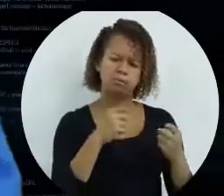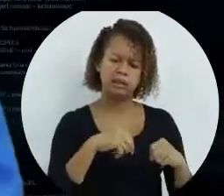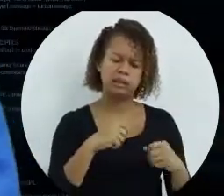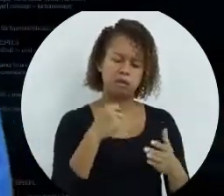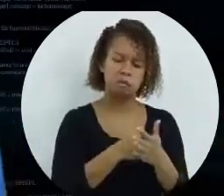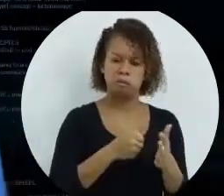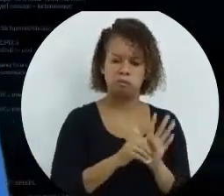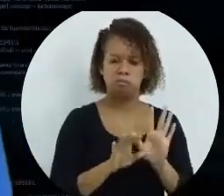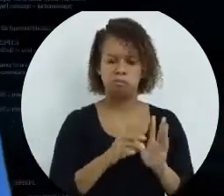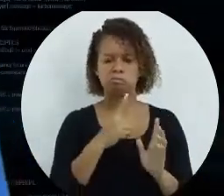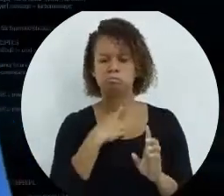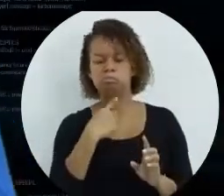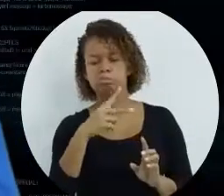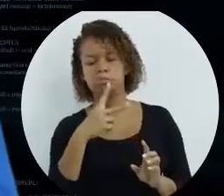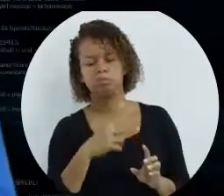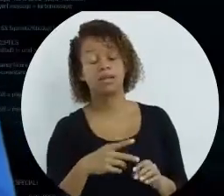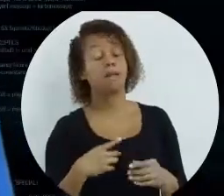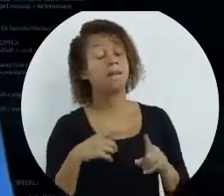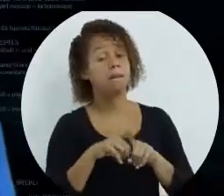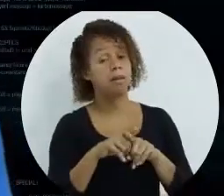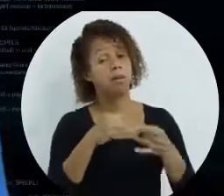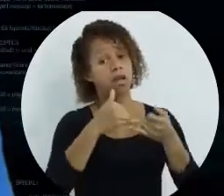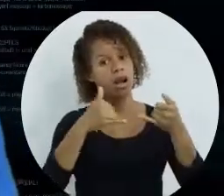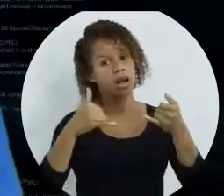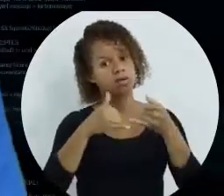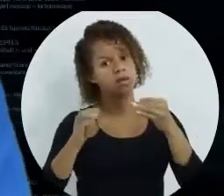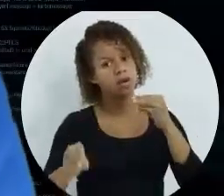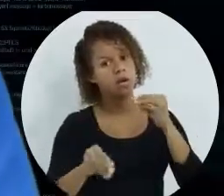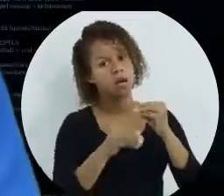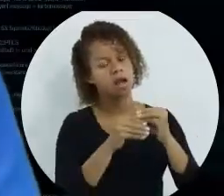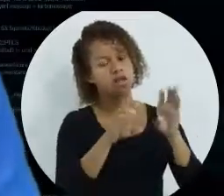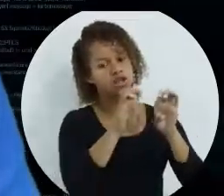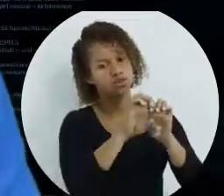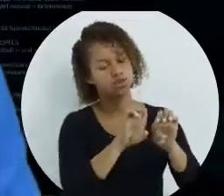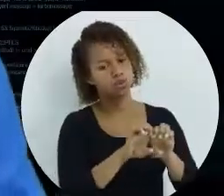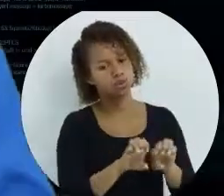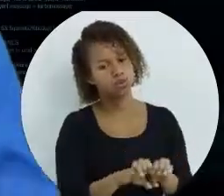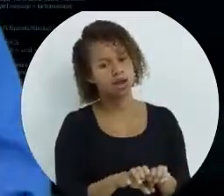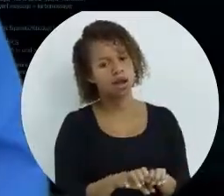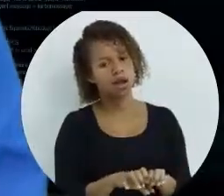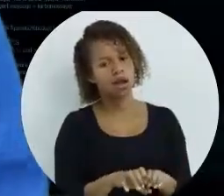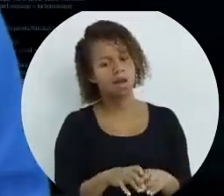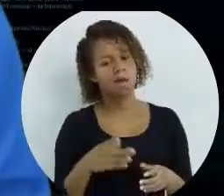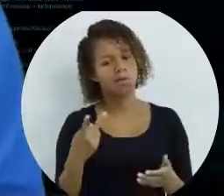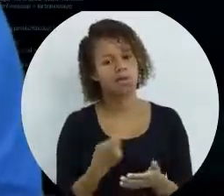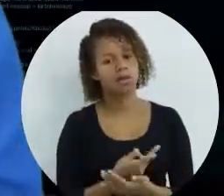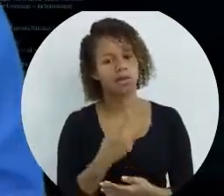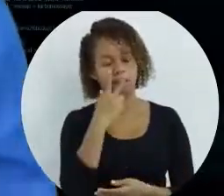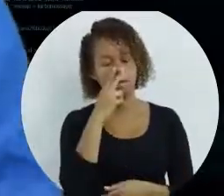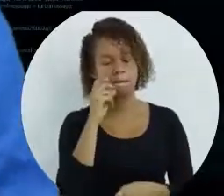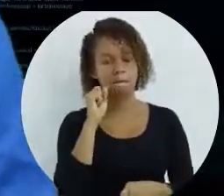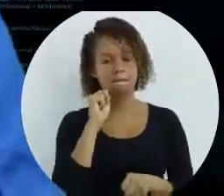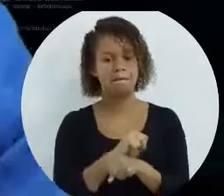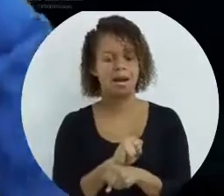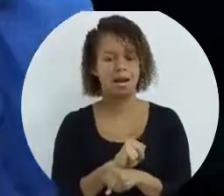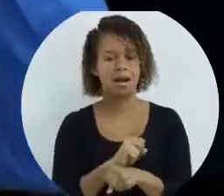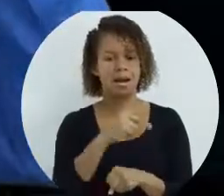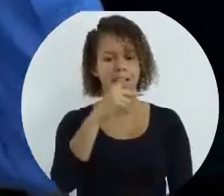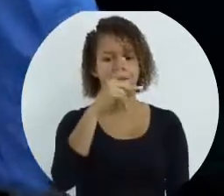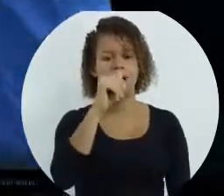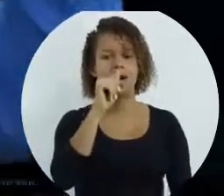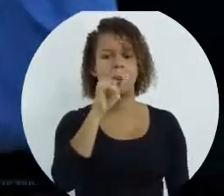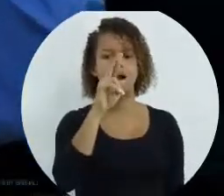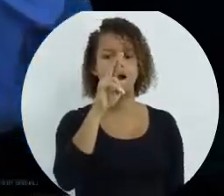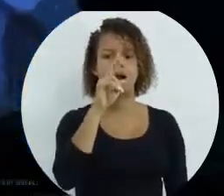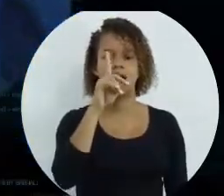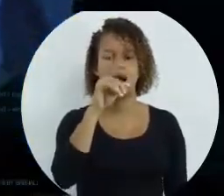linha também que você pode colocar nessa estrutura suite case é uma condição de parada. É quando você diz, olha,